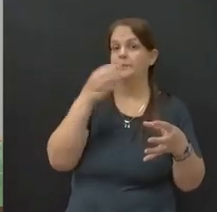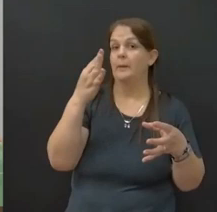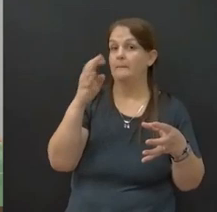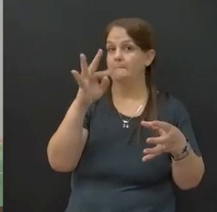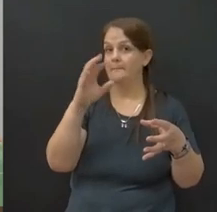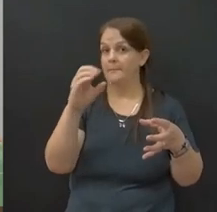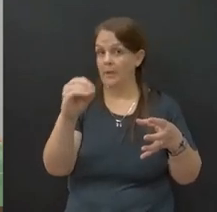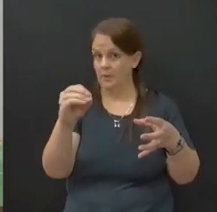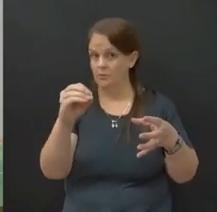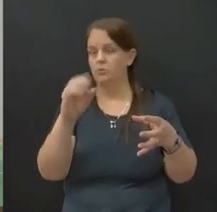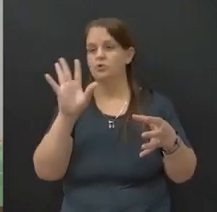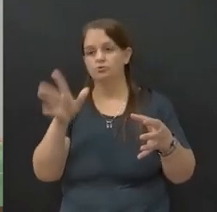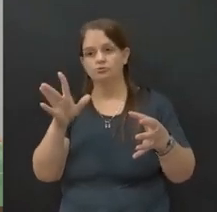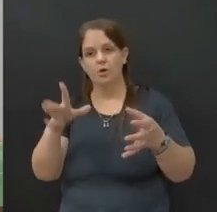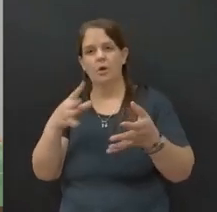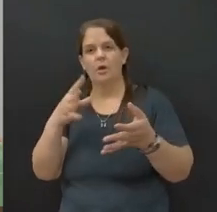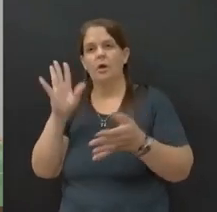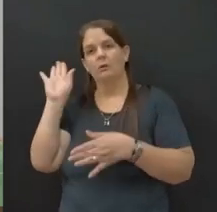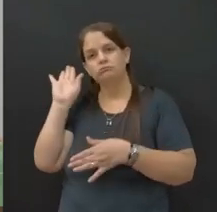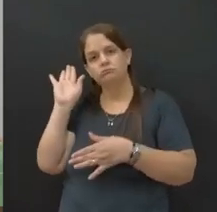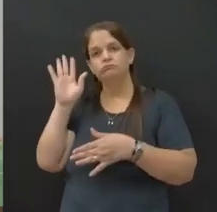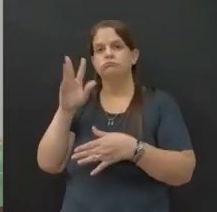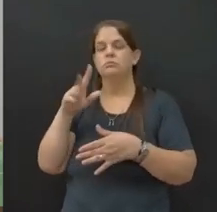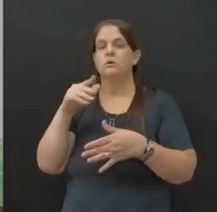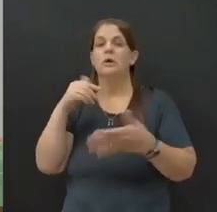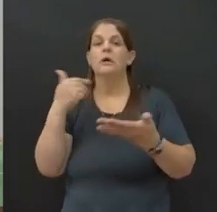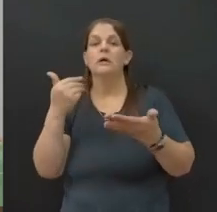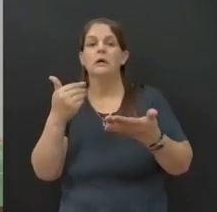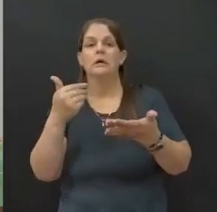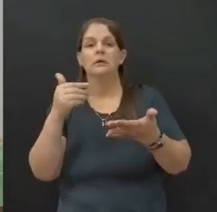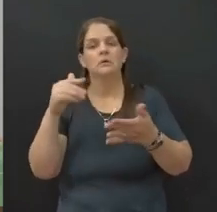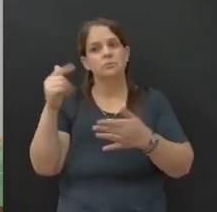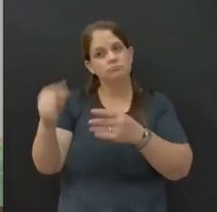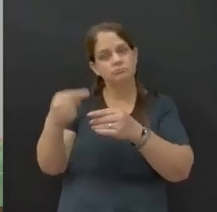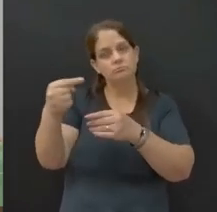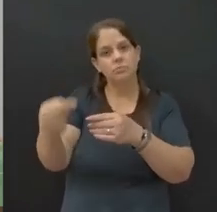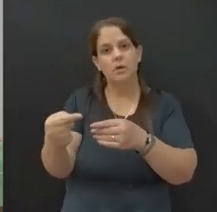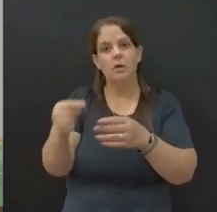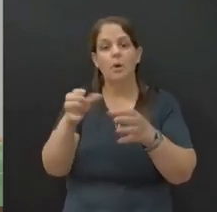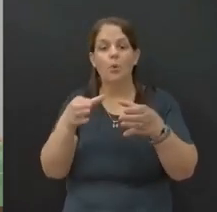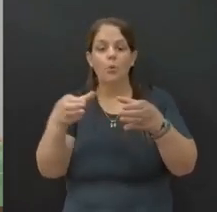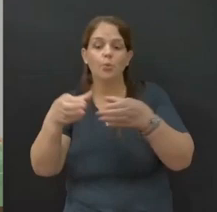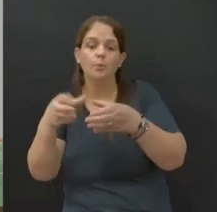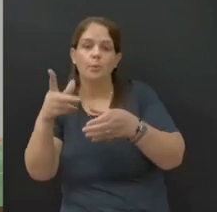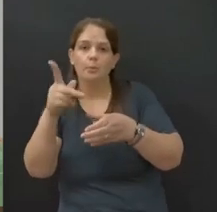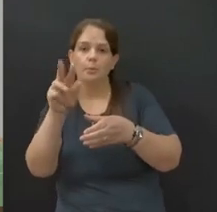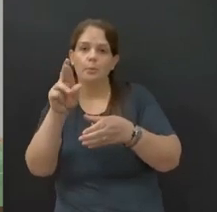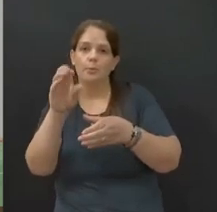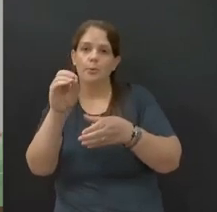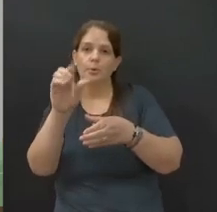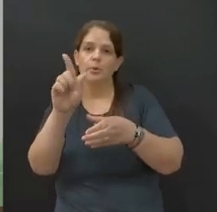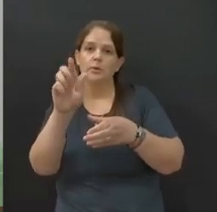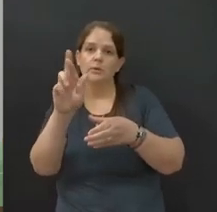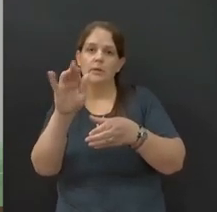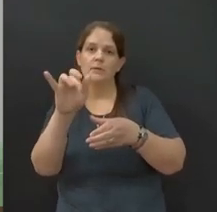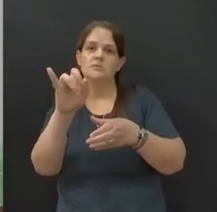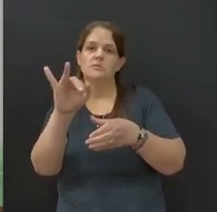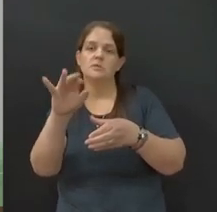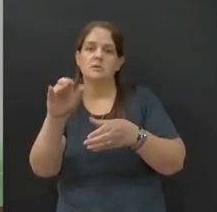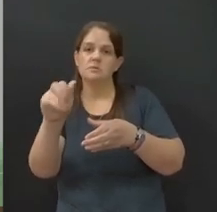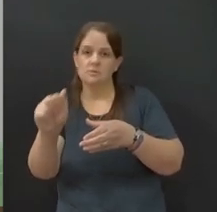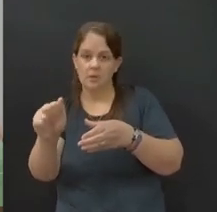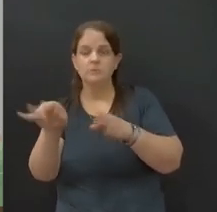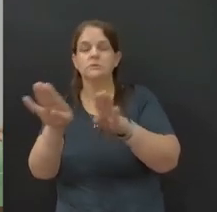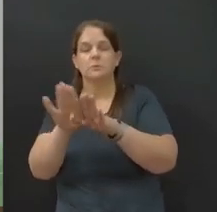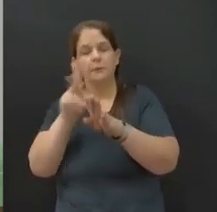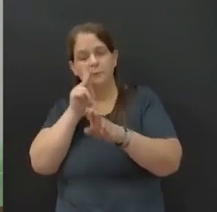-candidato à reeleição, e o grupo político do Partido Progressista, que sempre demonstrou ser muito forte nesse município. Então, não podemos ficar